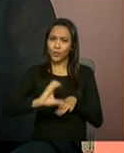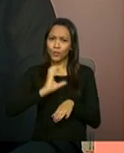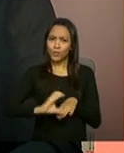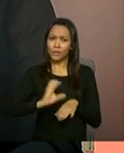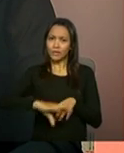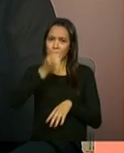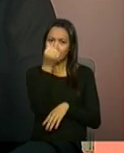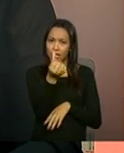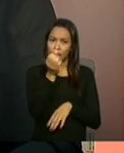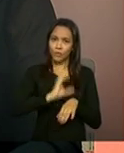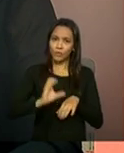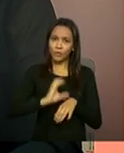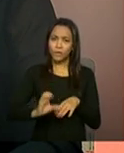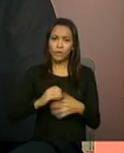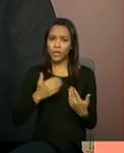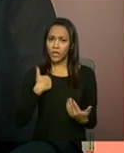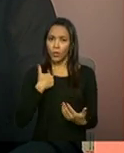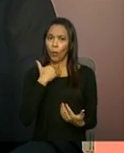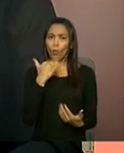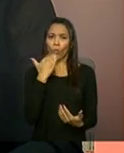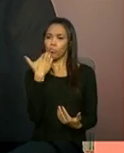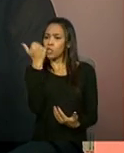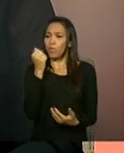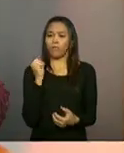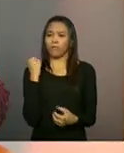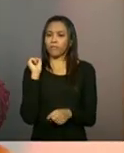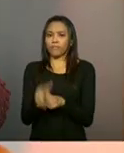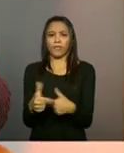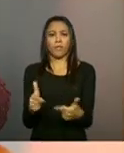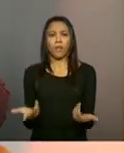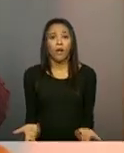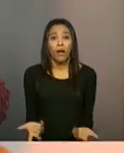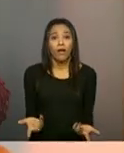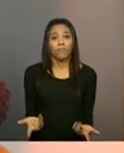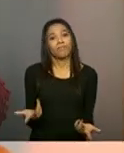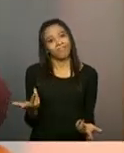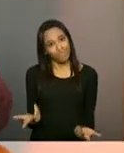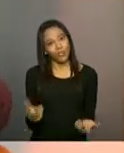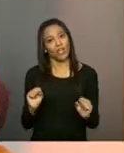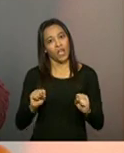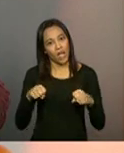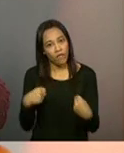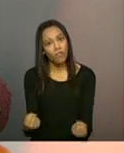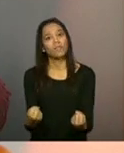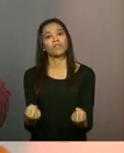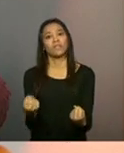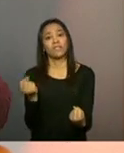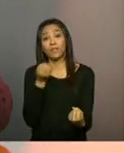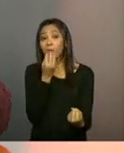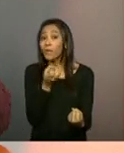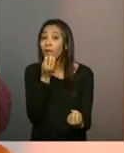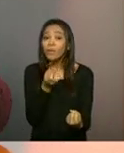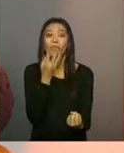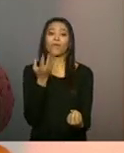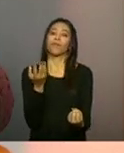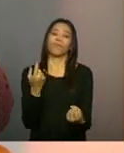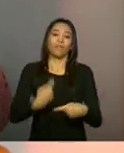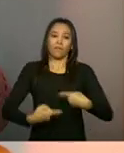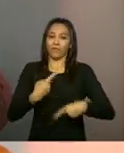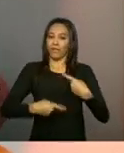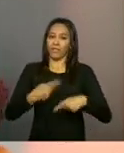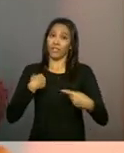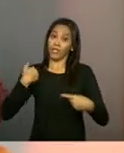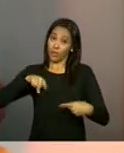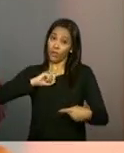seis cursos no CRAS, ainda não está trabalhando. Então, pode até reforçar estigmas que a gente tem tentado desconstruir ao longo